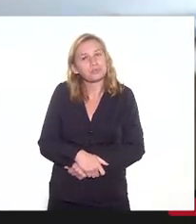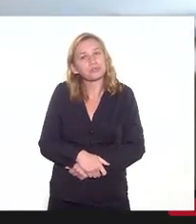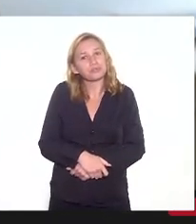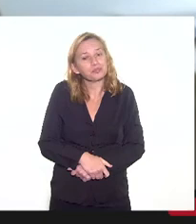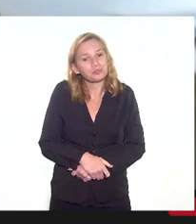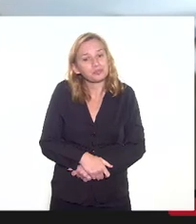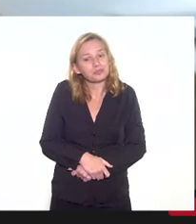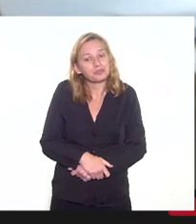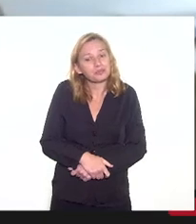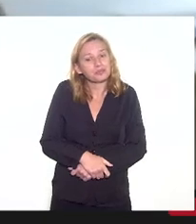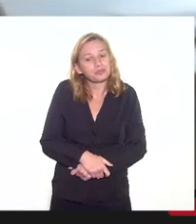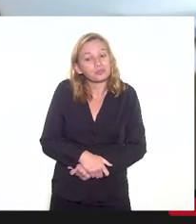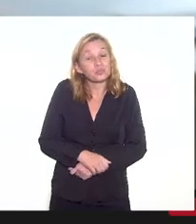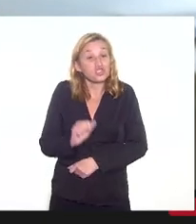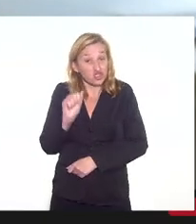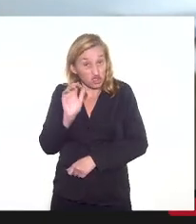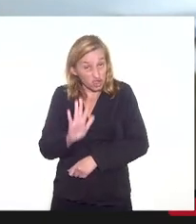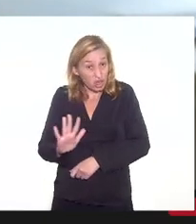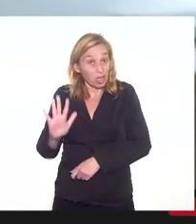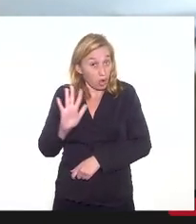que, de uma maneira geral,